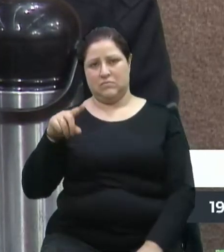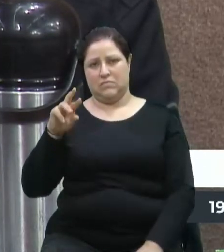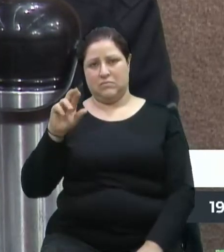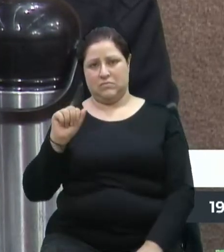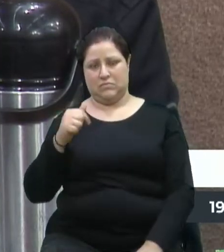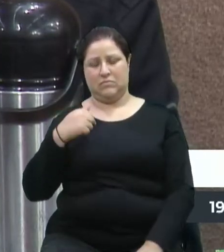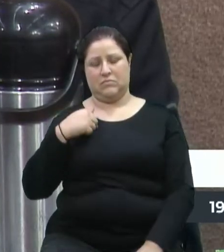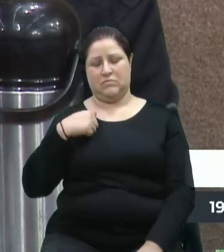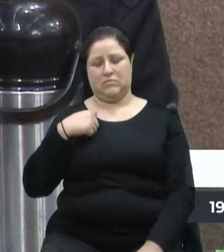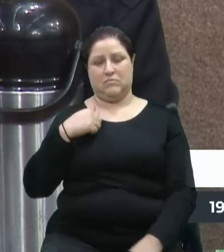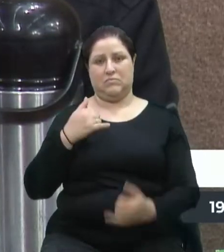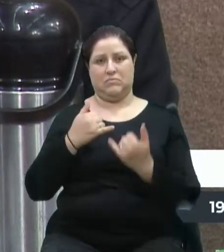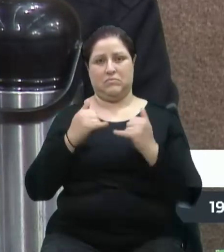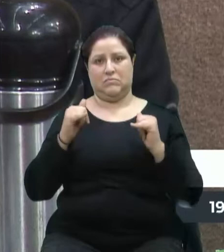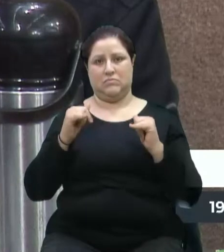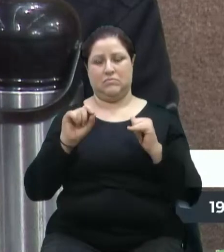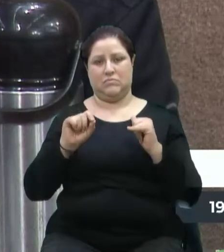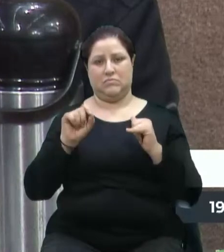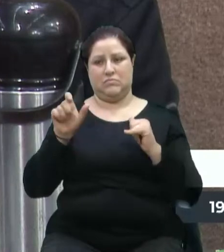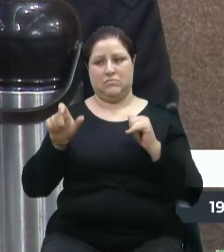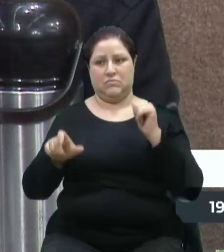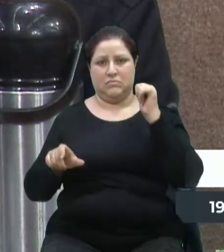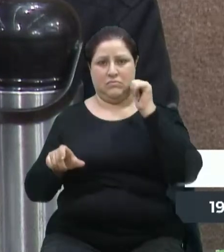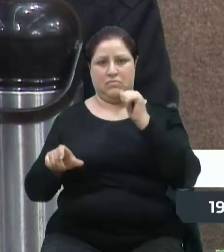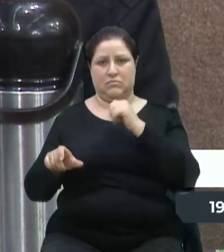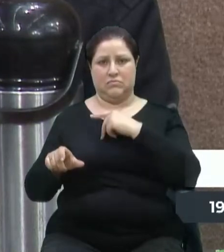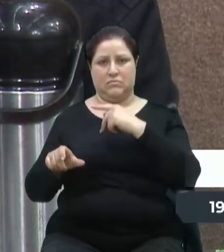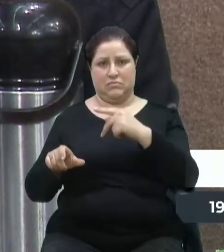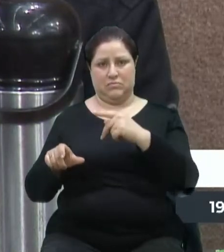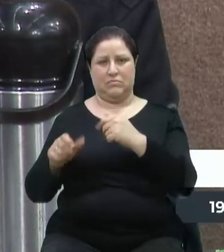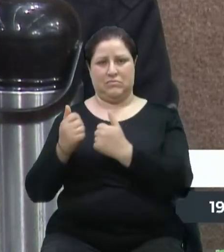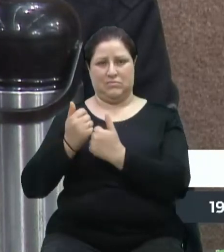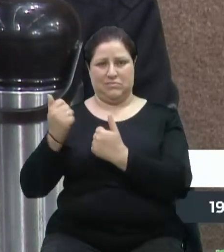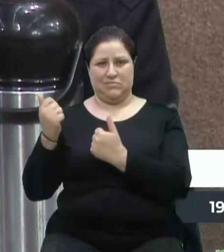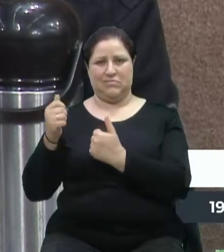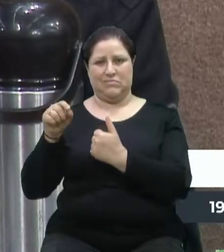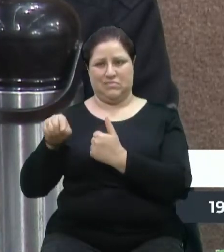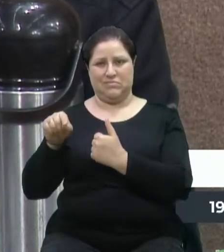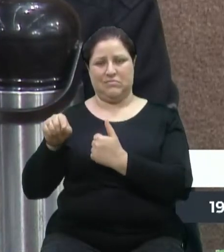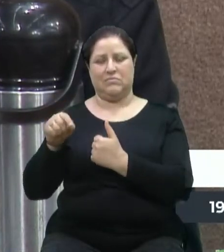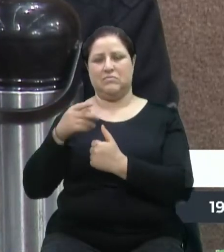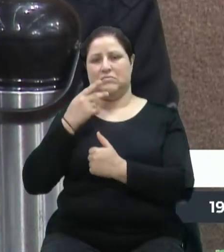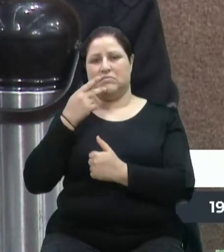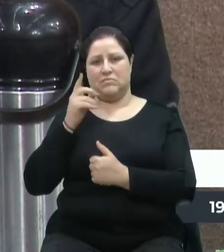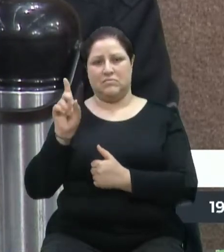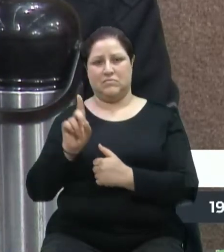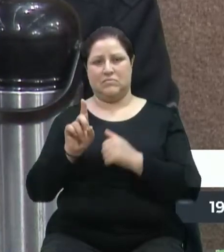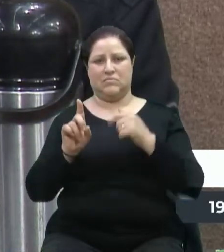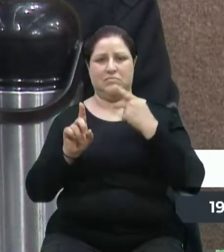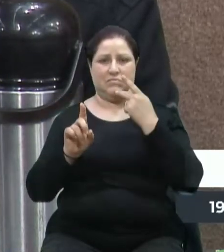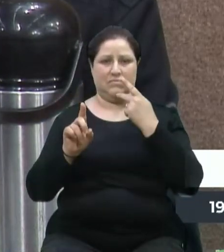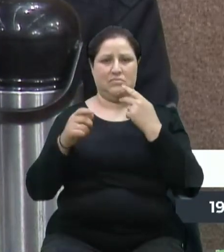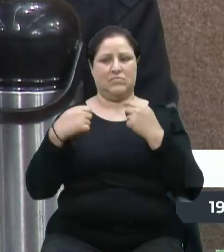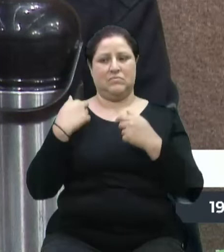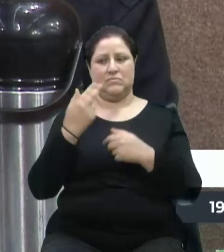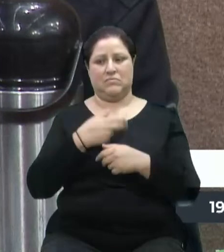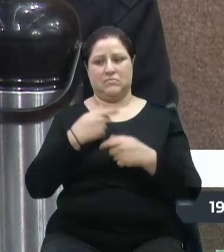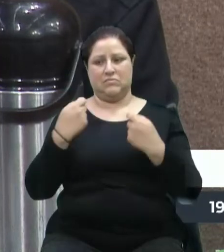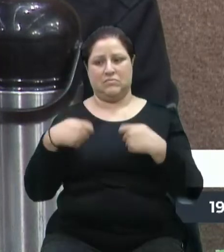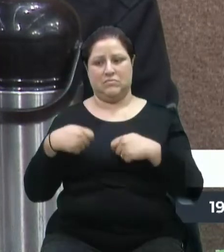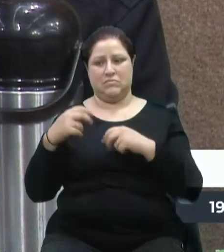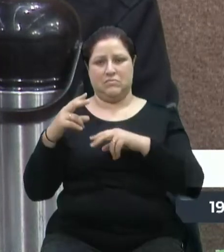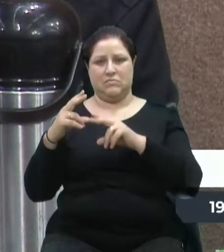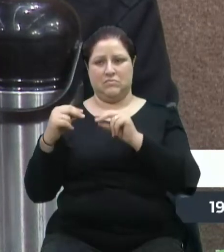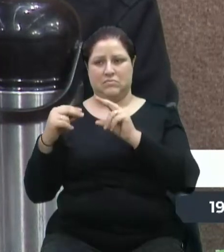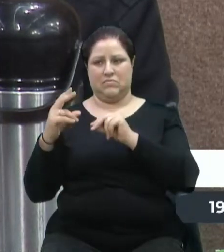chocado quando a representante da secretária que estava aqui presente disse, nós vamos ter que conversar com o